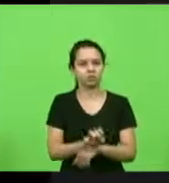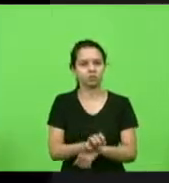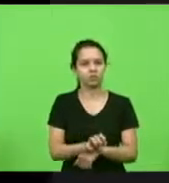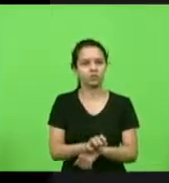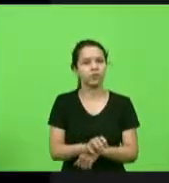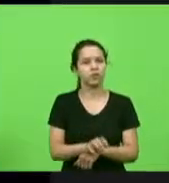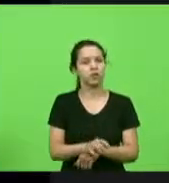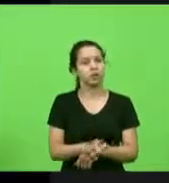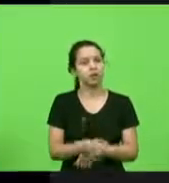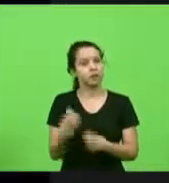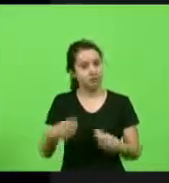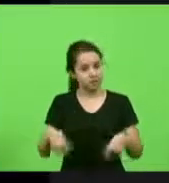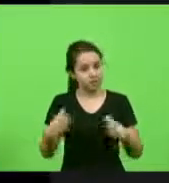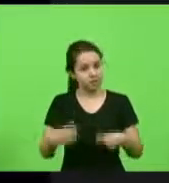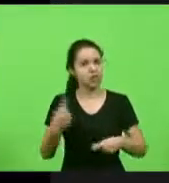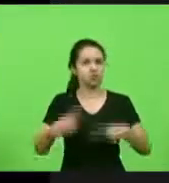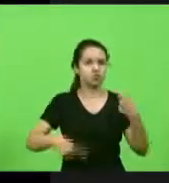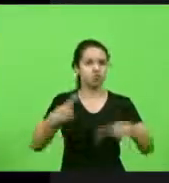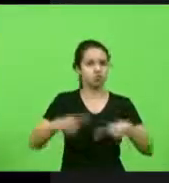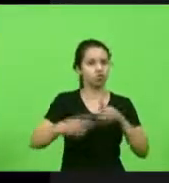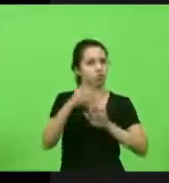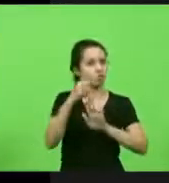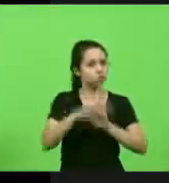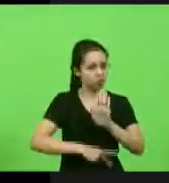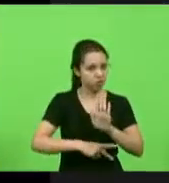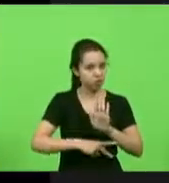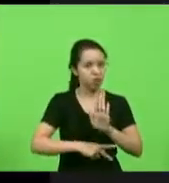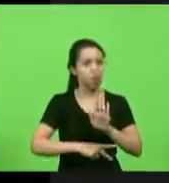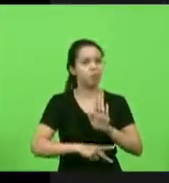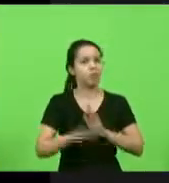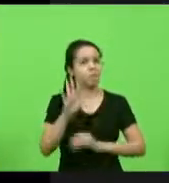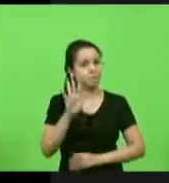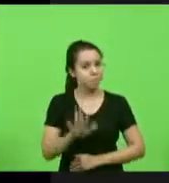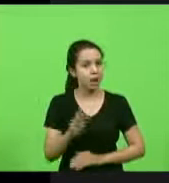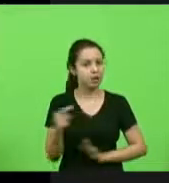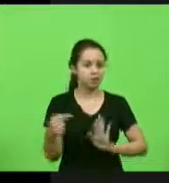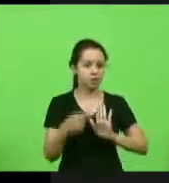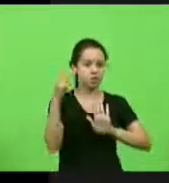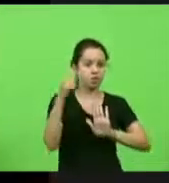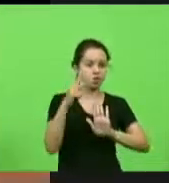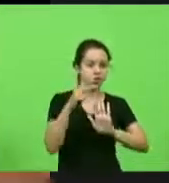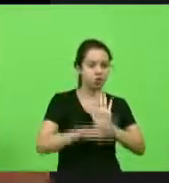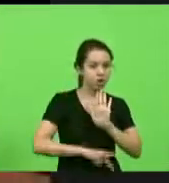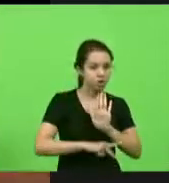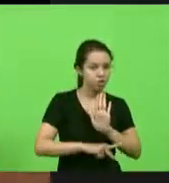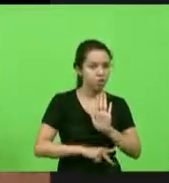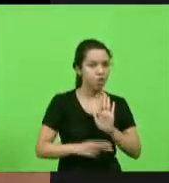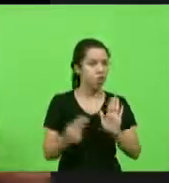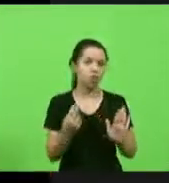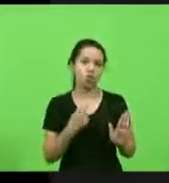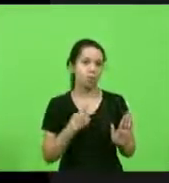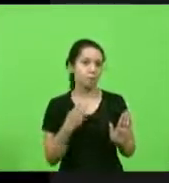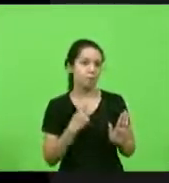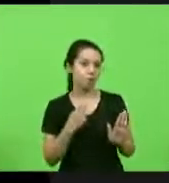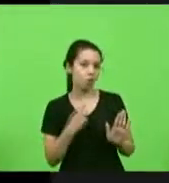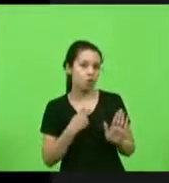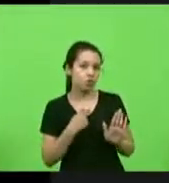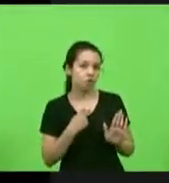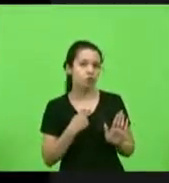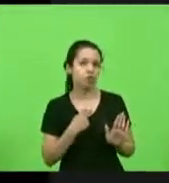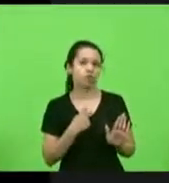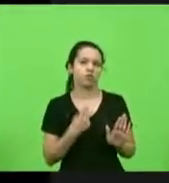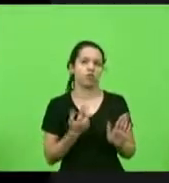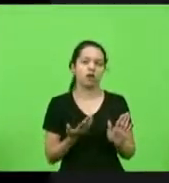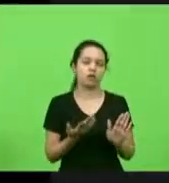discuta deputado Bruno um projeto mas esse projeto que não seja aquele que seria o ideal para o